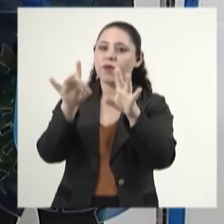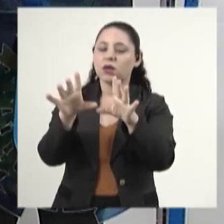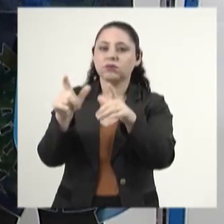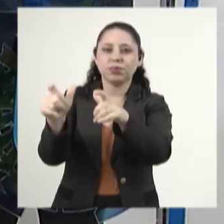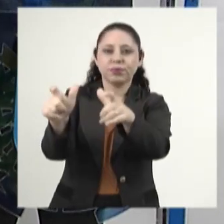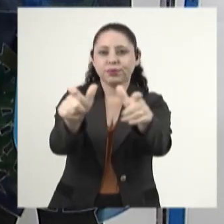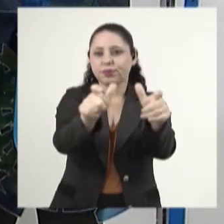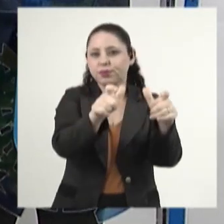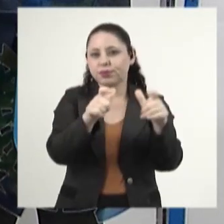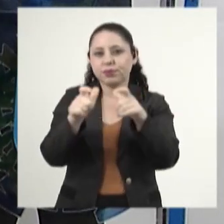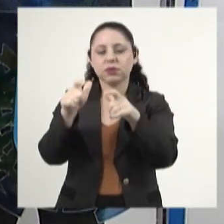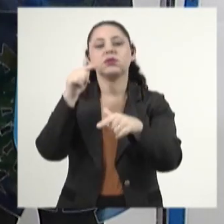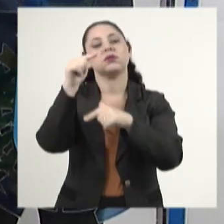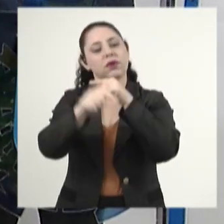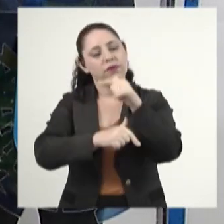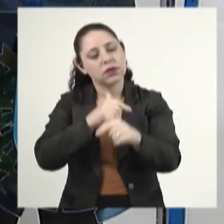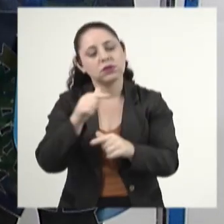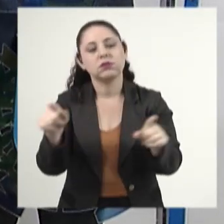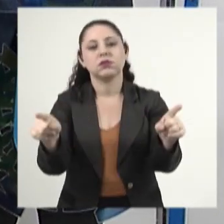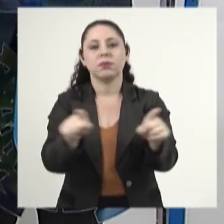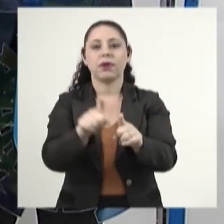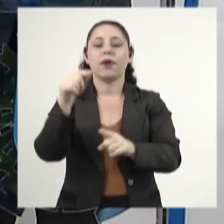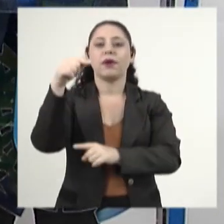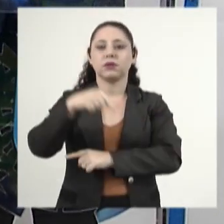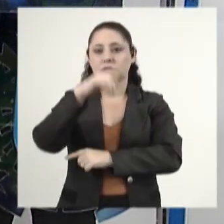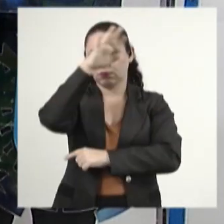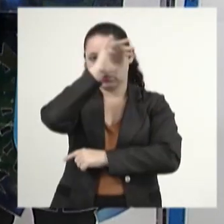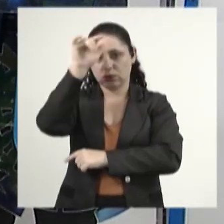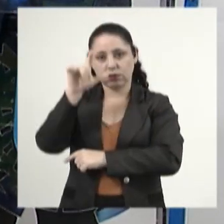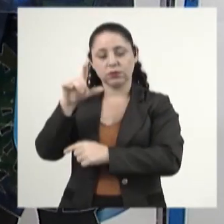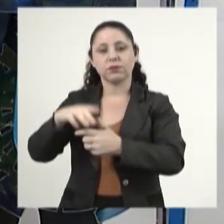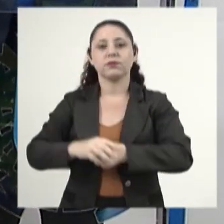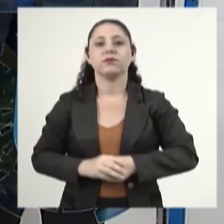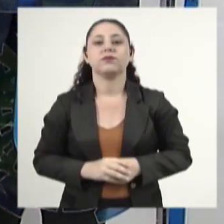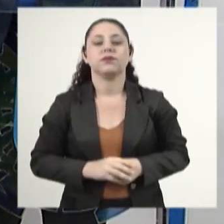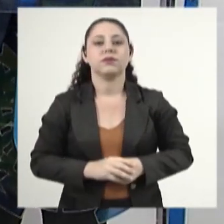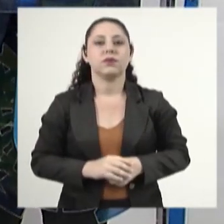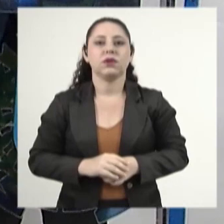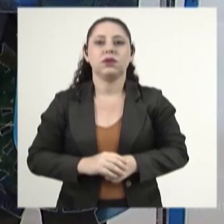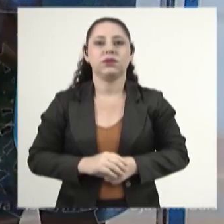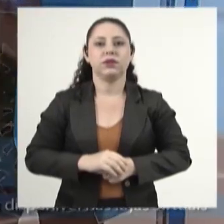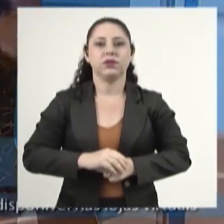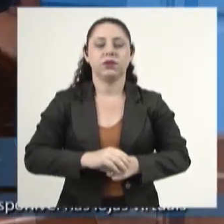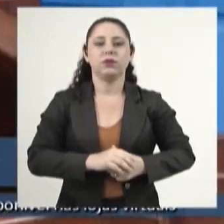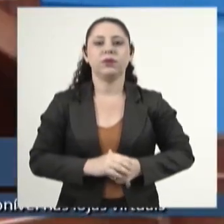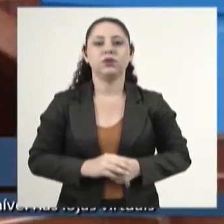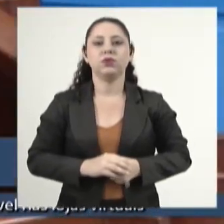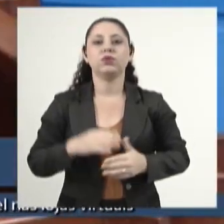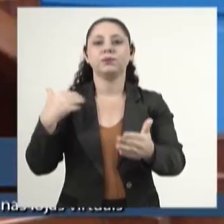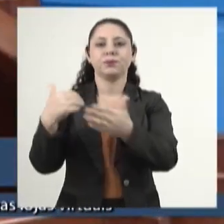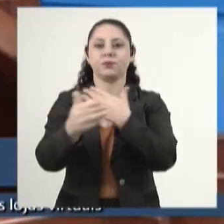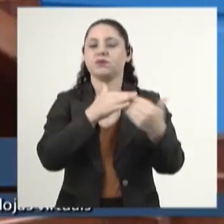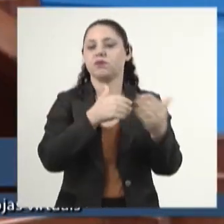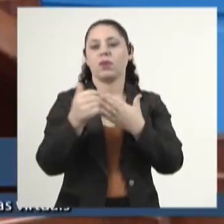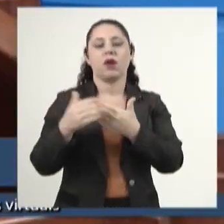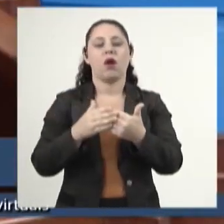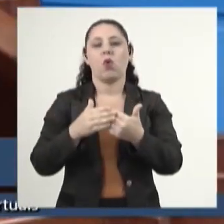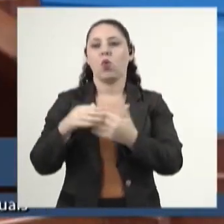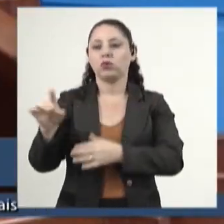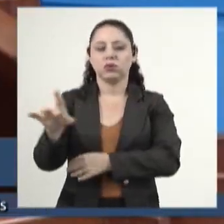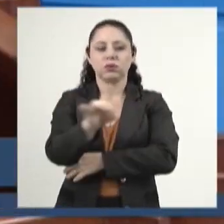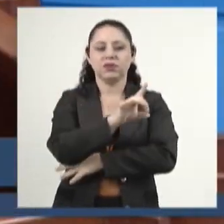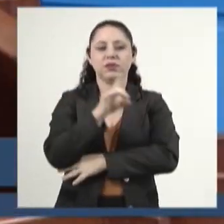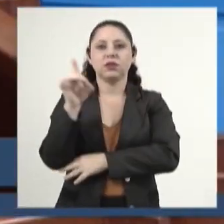os vários setores de serviços também aqui em Mato Grosso do Sul. Qualquer um de nós